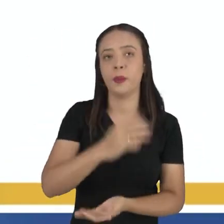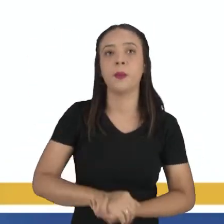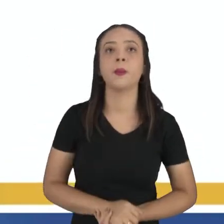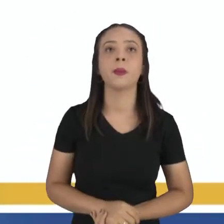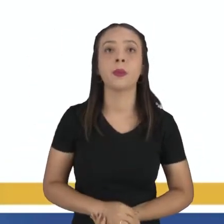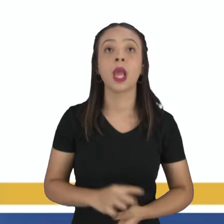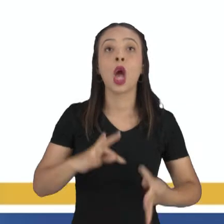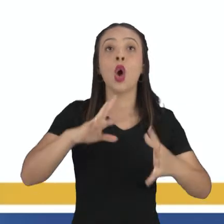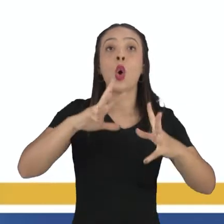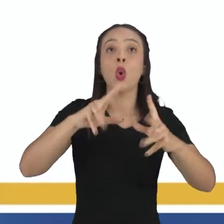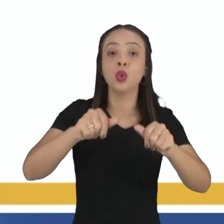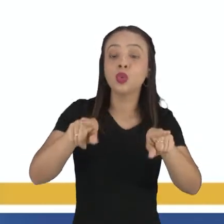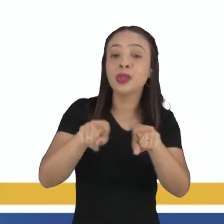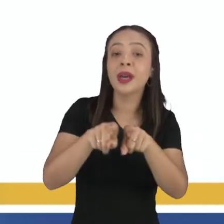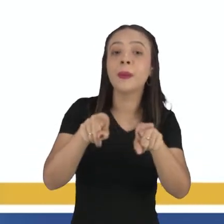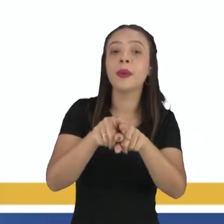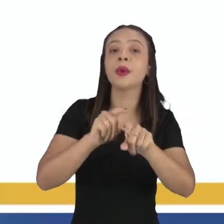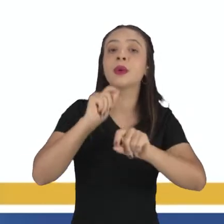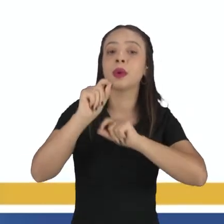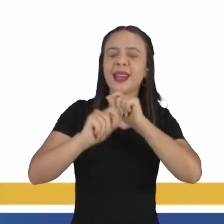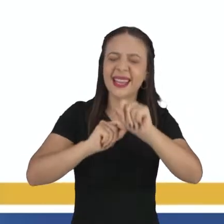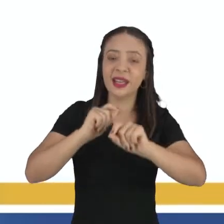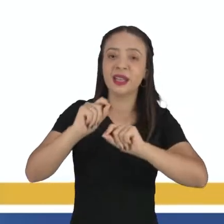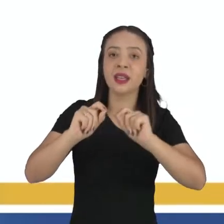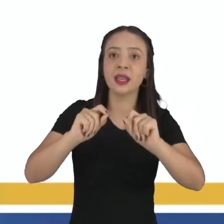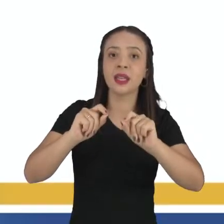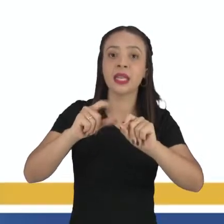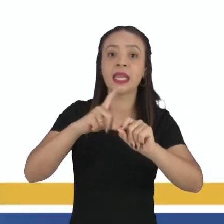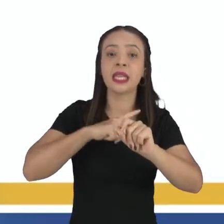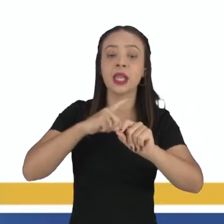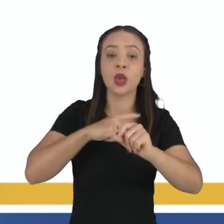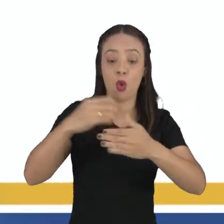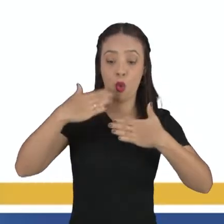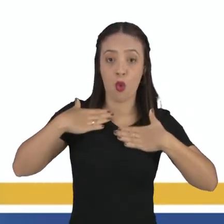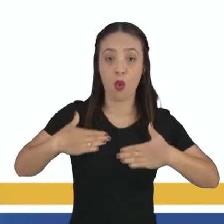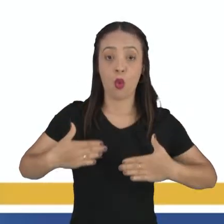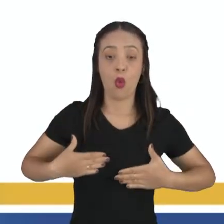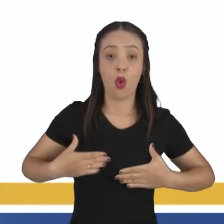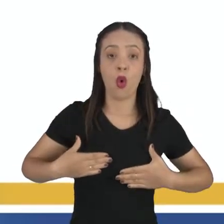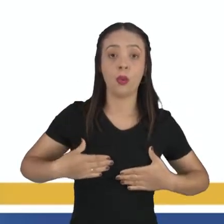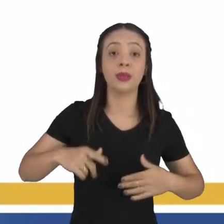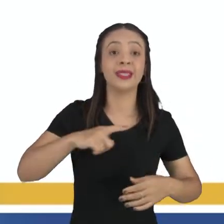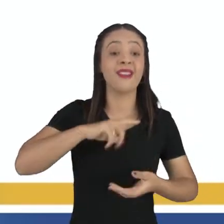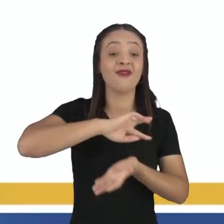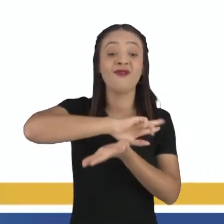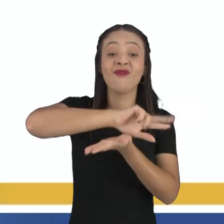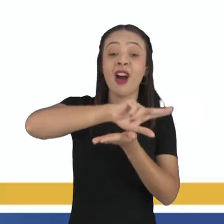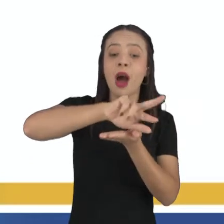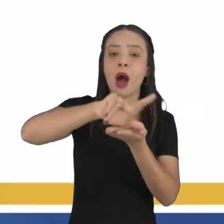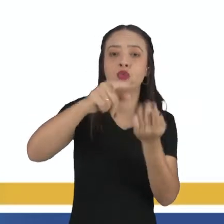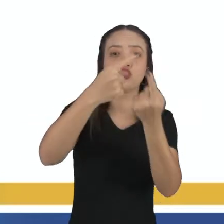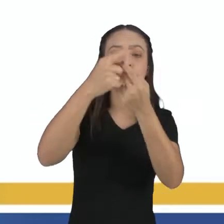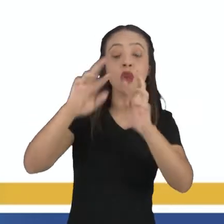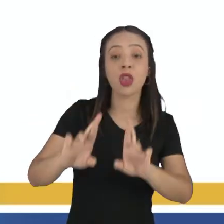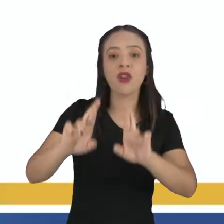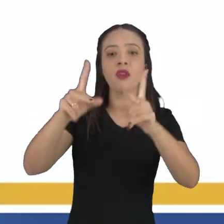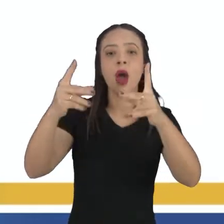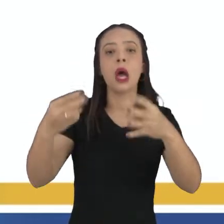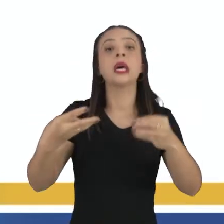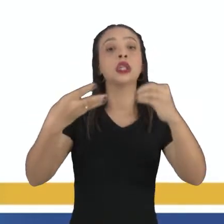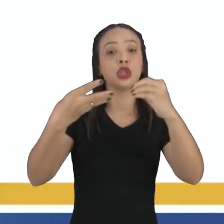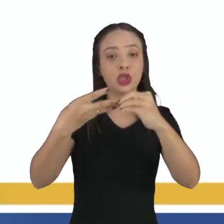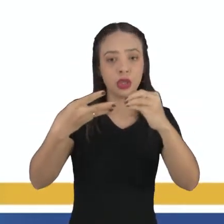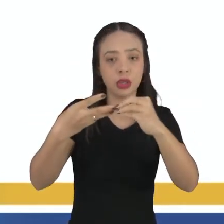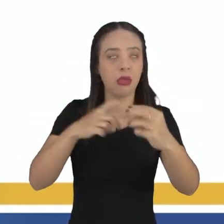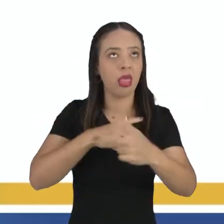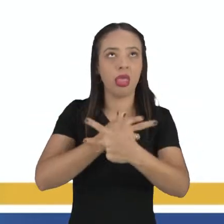disso, todos os animais são pluricelulares. Ou seja, o seu corpo é constituído de mais de um tipo de célula. Milhões,